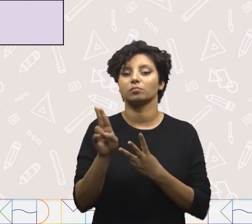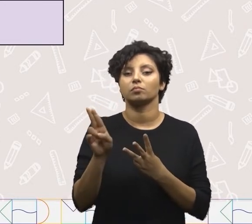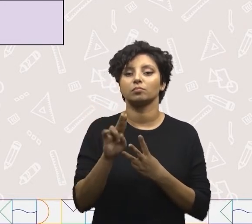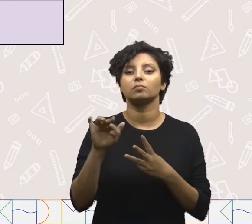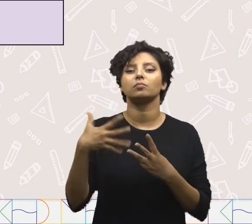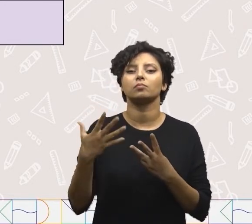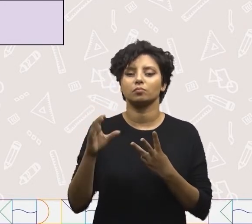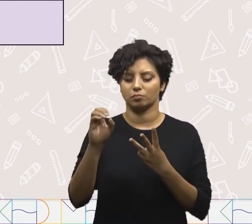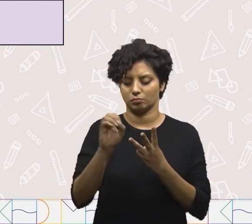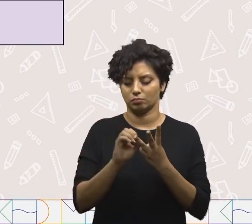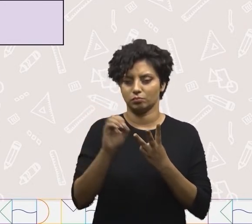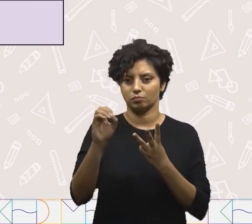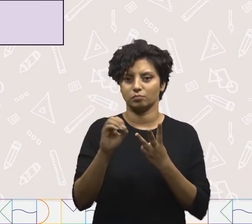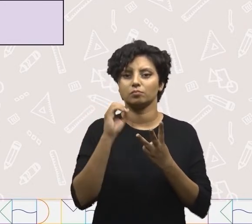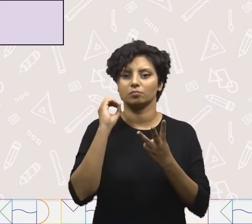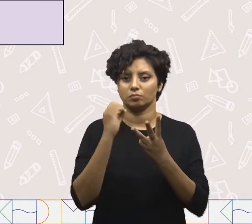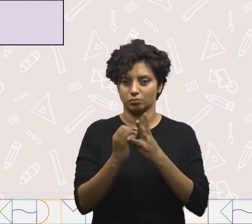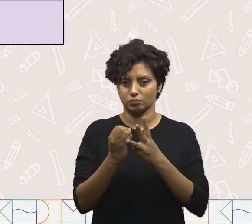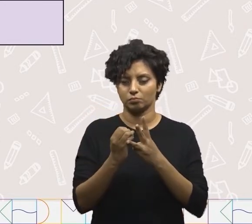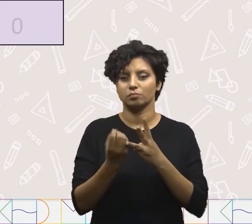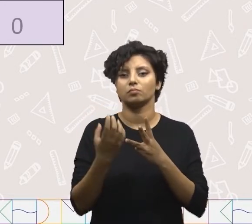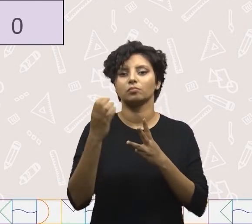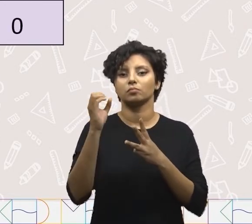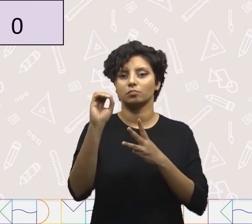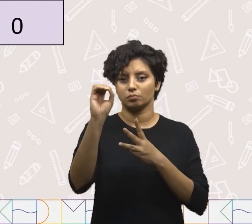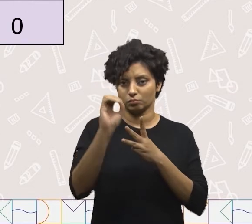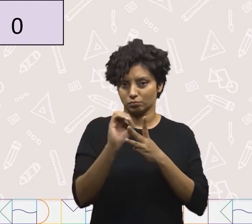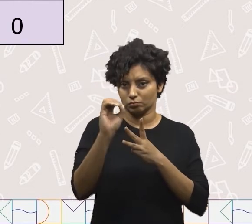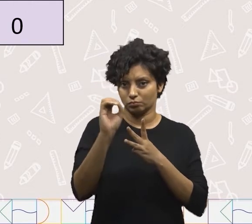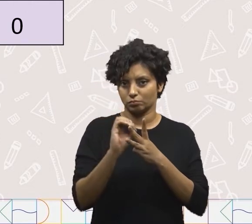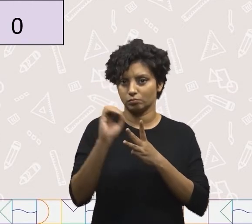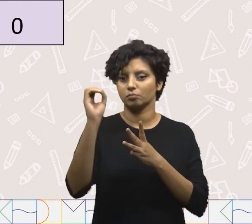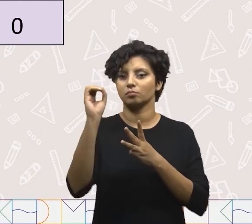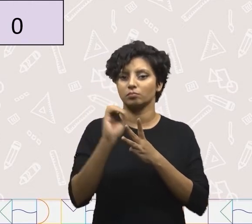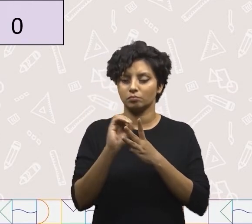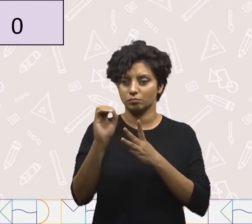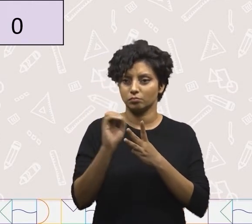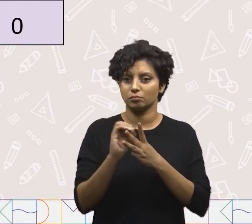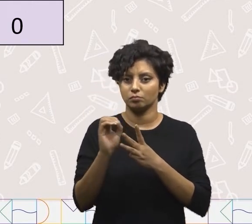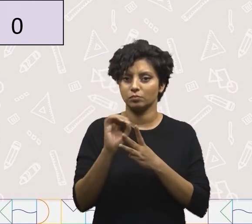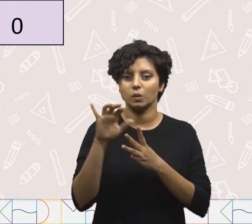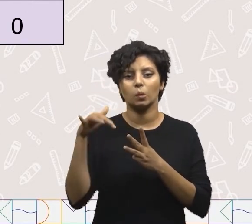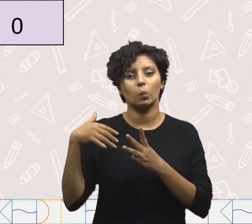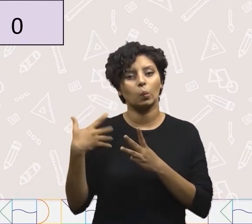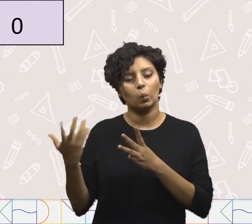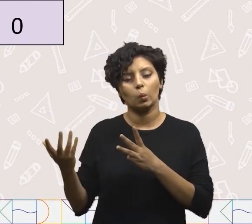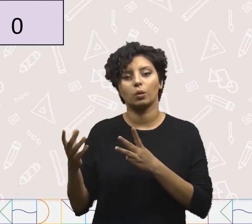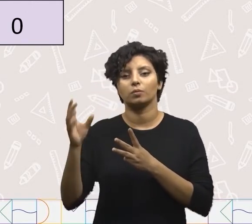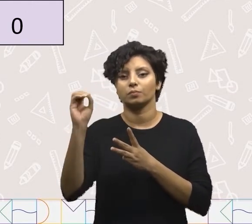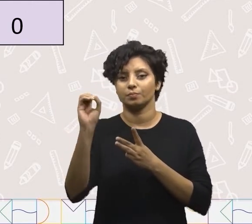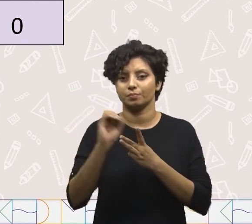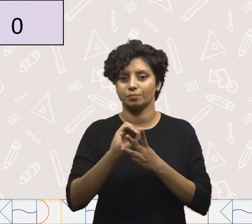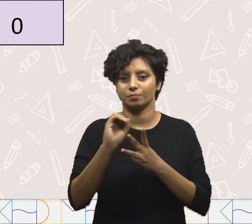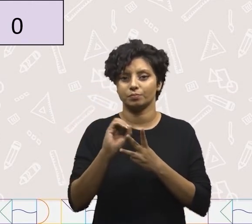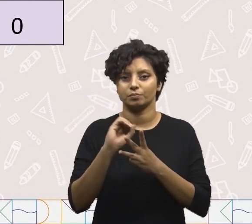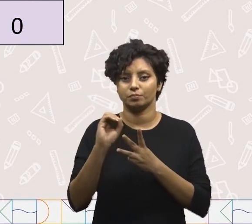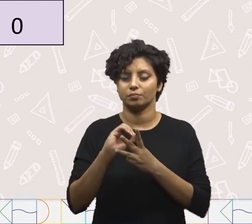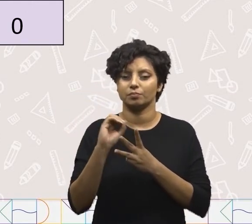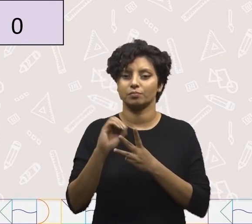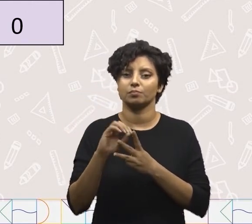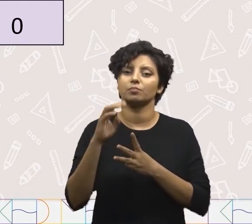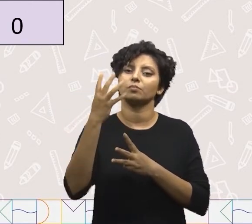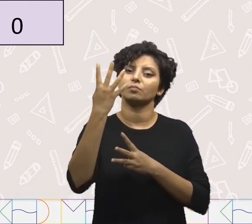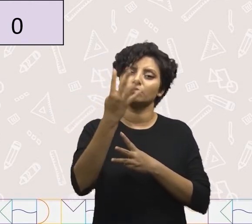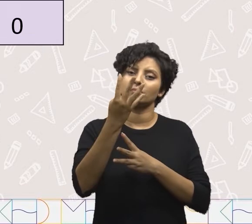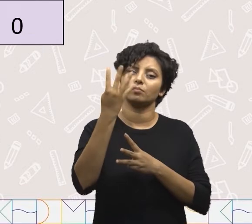Quanto que é zero mais zero? É zero. E a dezena, quanto que dá zero mais zero? Vai